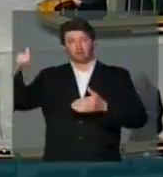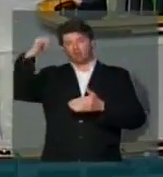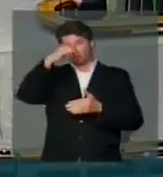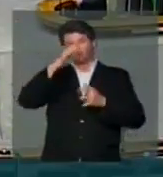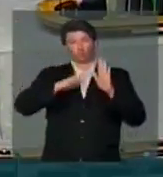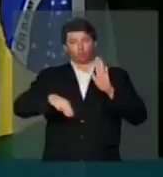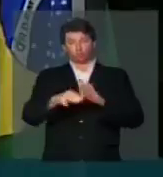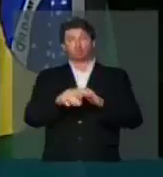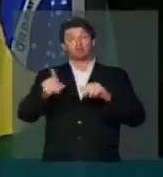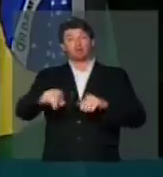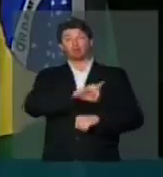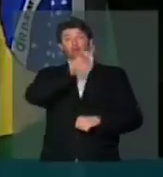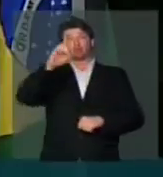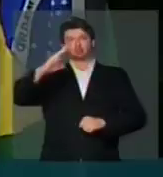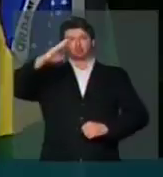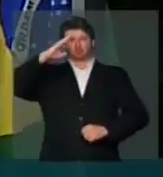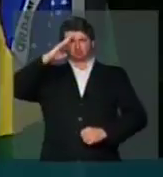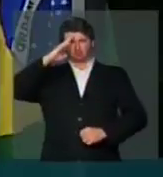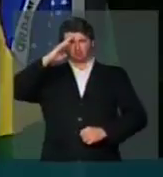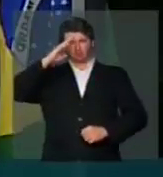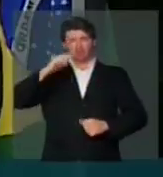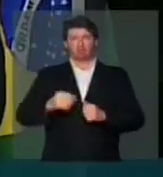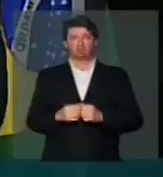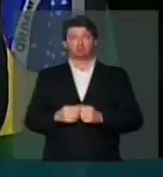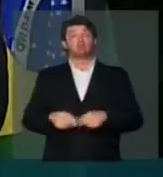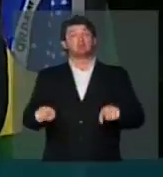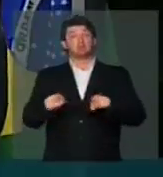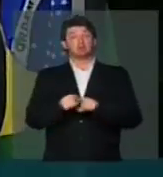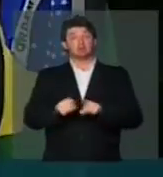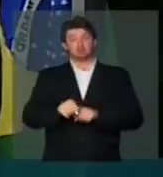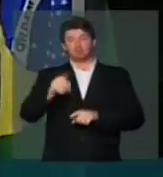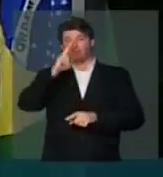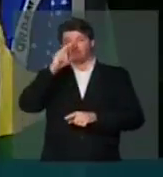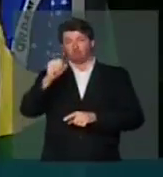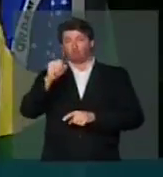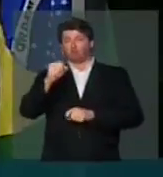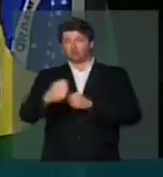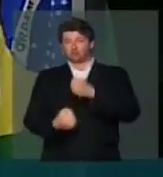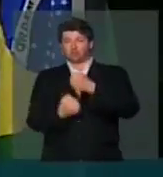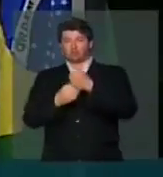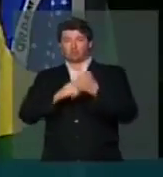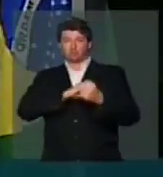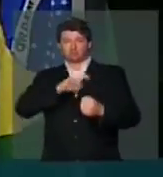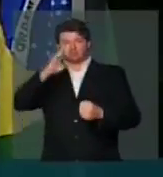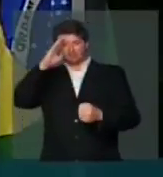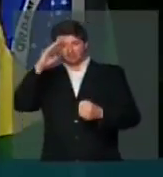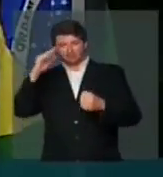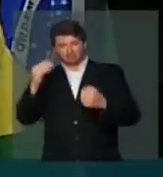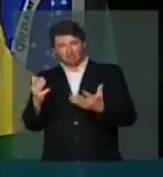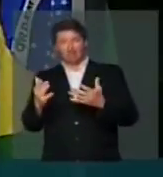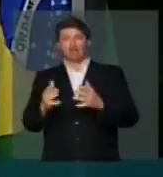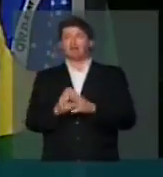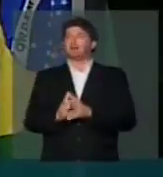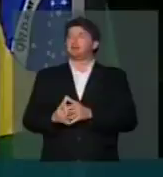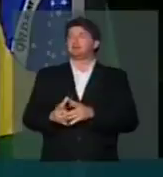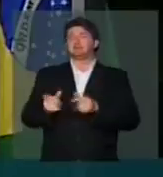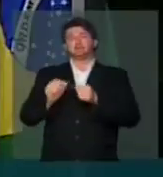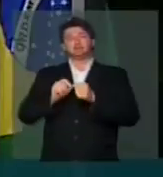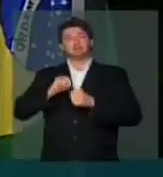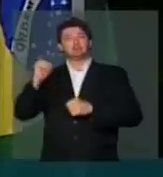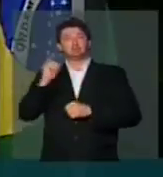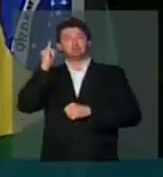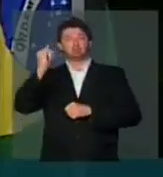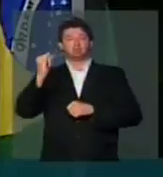Aeronáutica, pelo dia do soldado, como também as forças auxiliares, policiais e militares, que têm prestado um